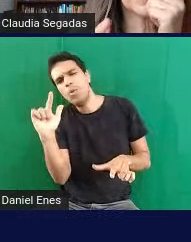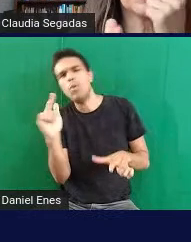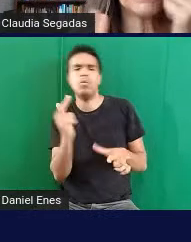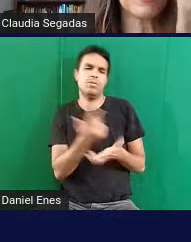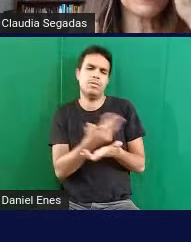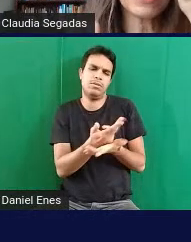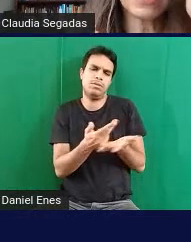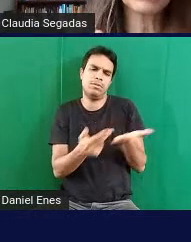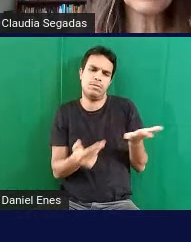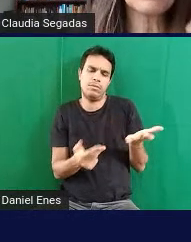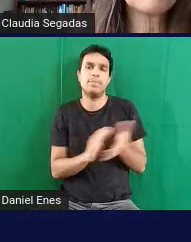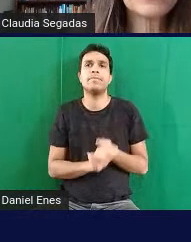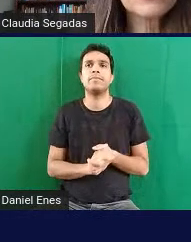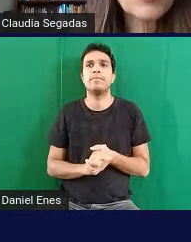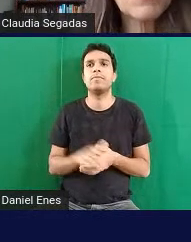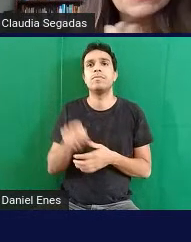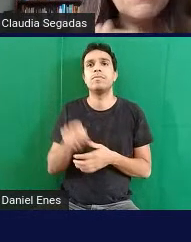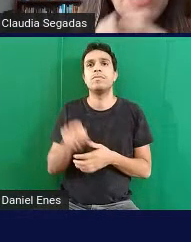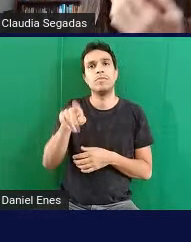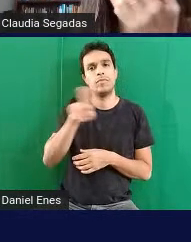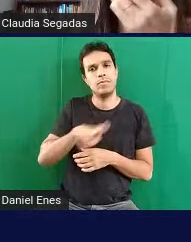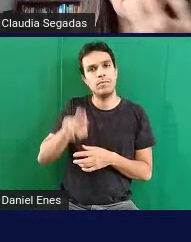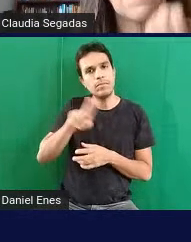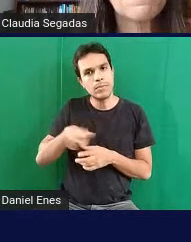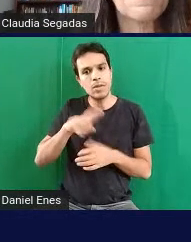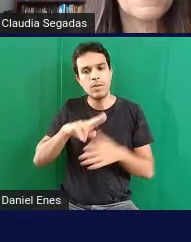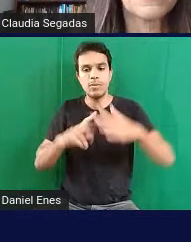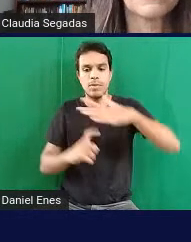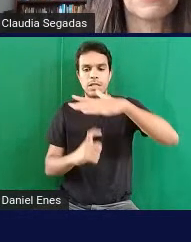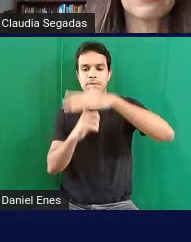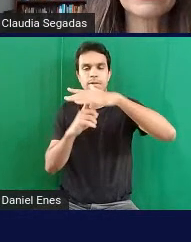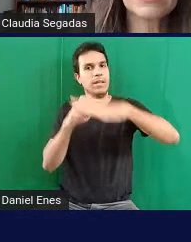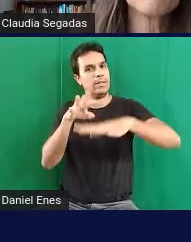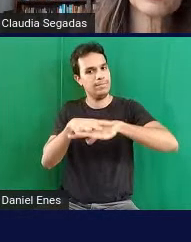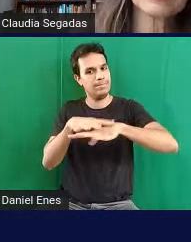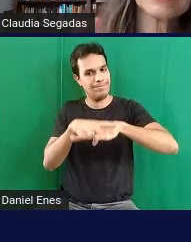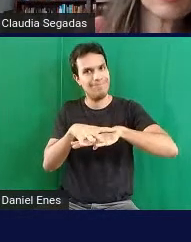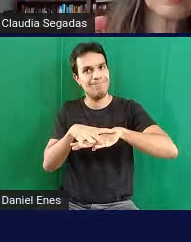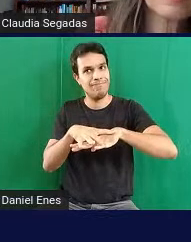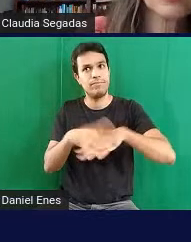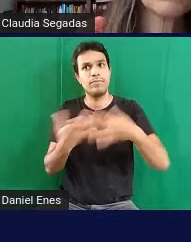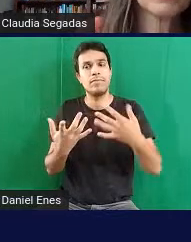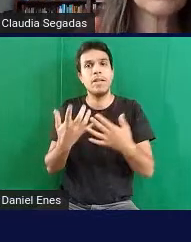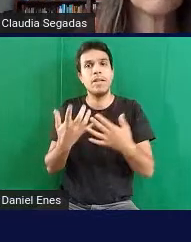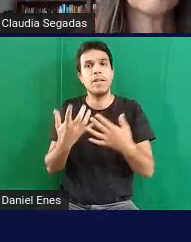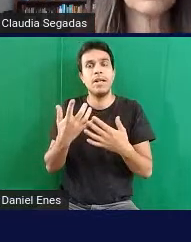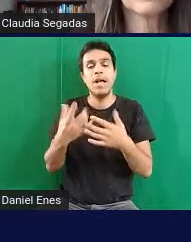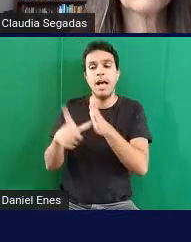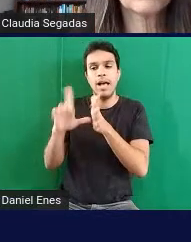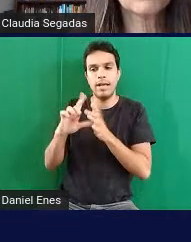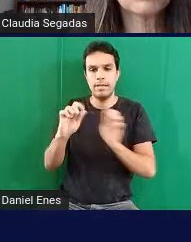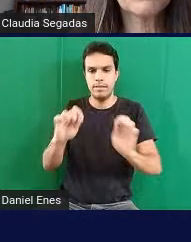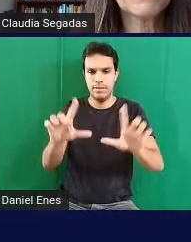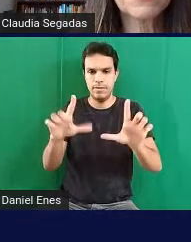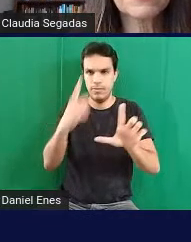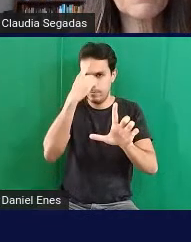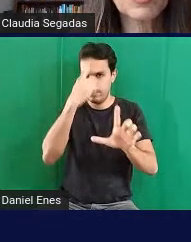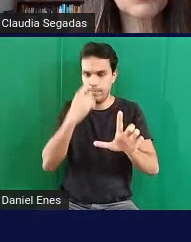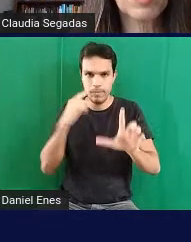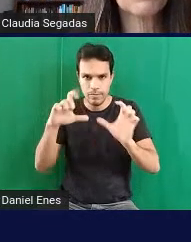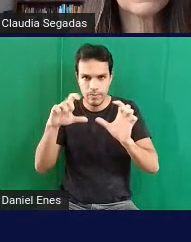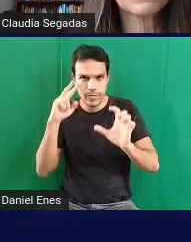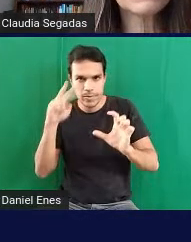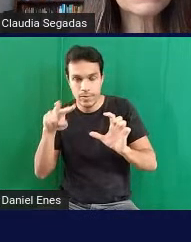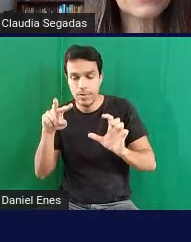isso aqui foi aplicado numa feira de matemática aquela foto anterior que vocês viram foram alunos com